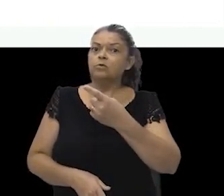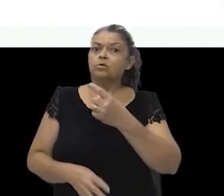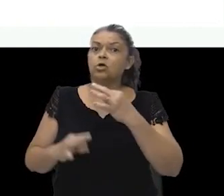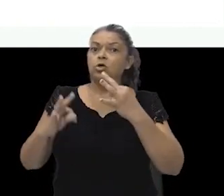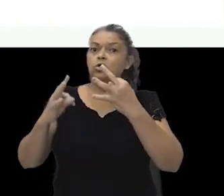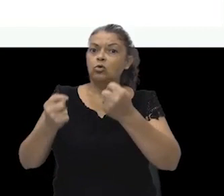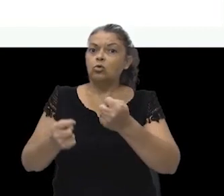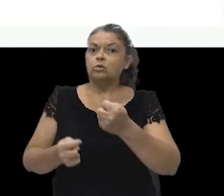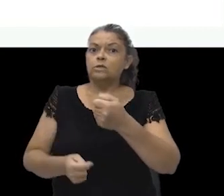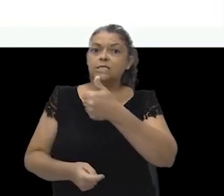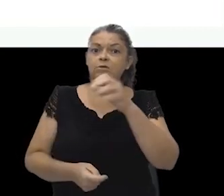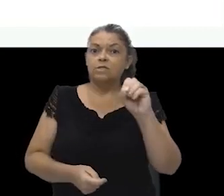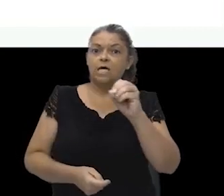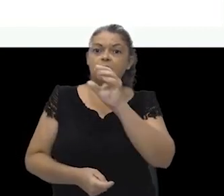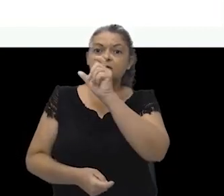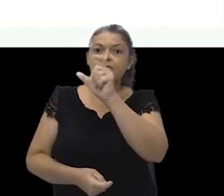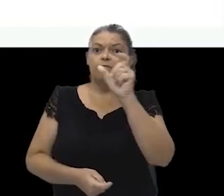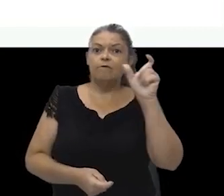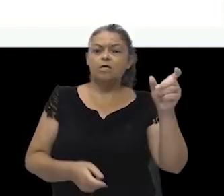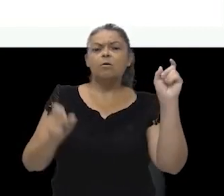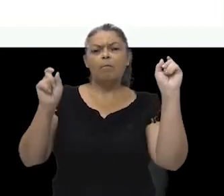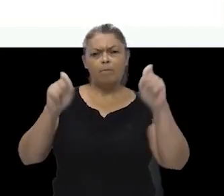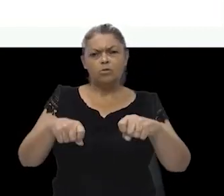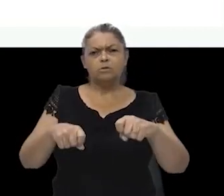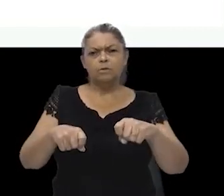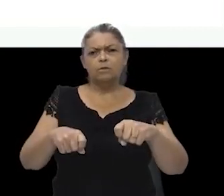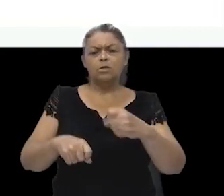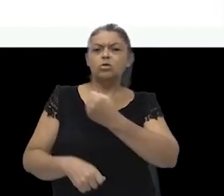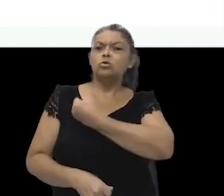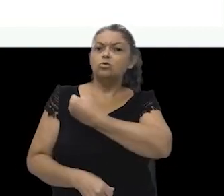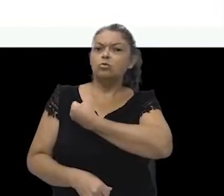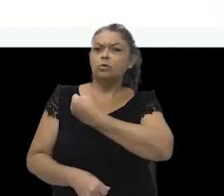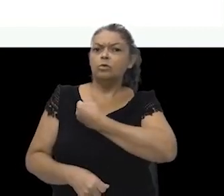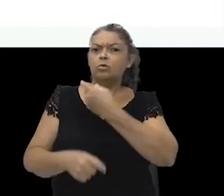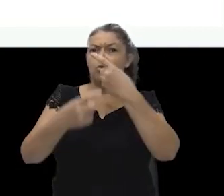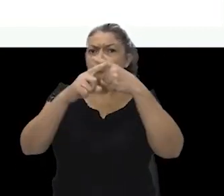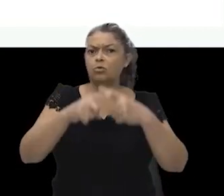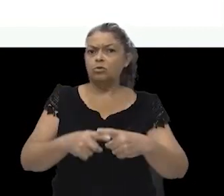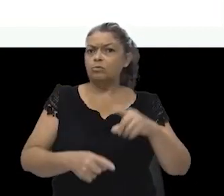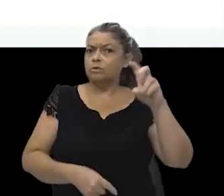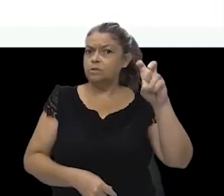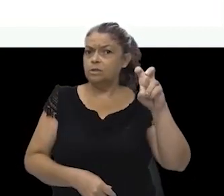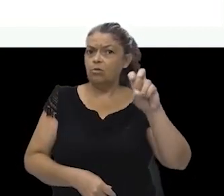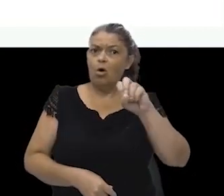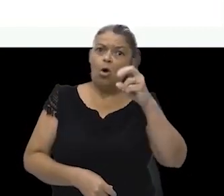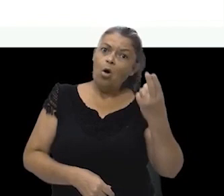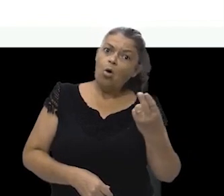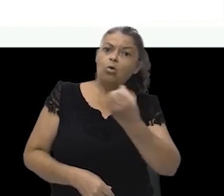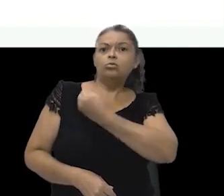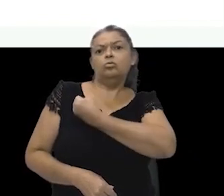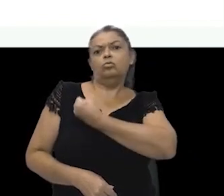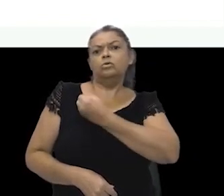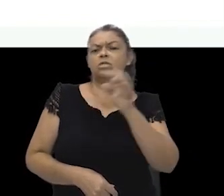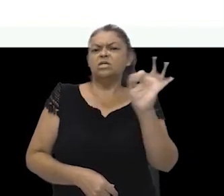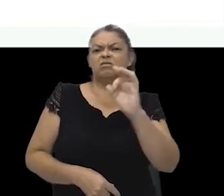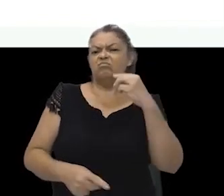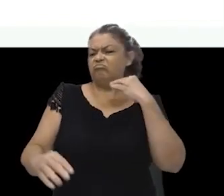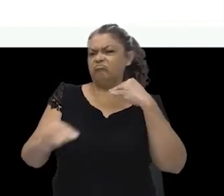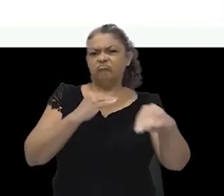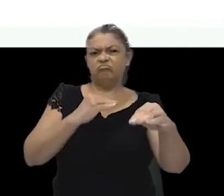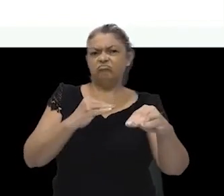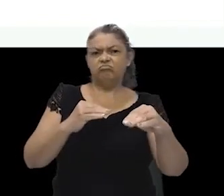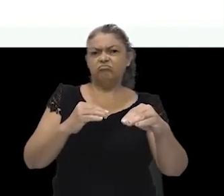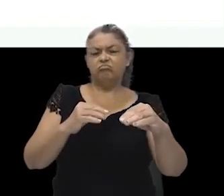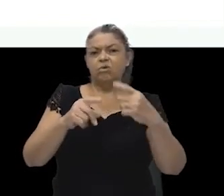e vimos possibilidades com números múltiplos de 5 ou números que não são múltiplos de 5.